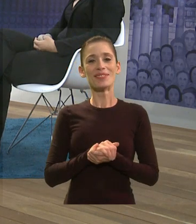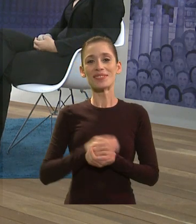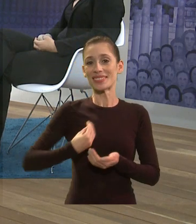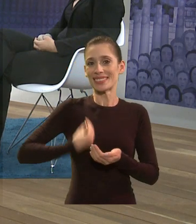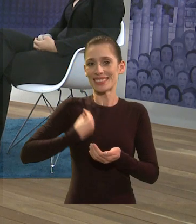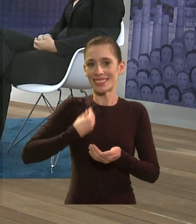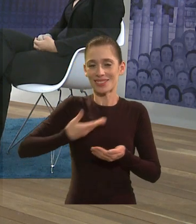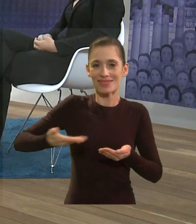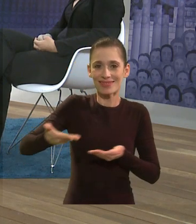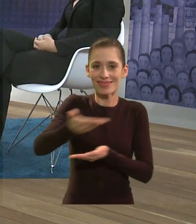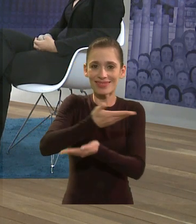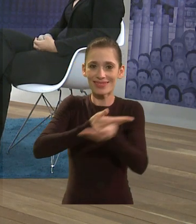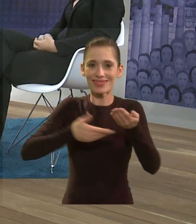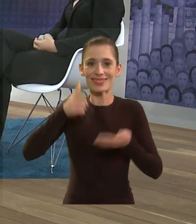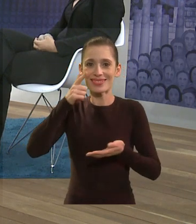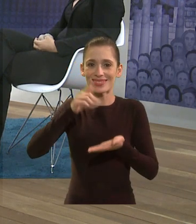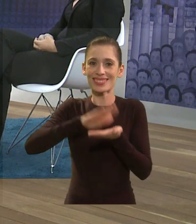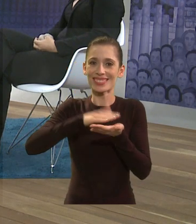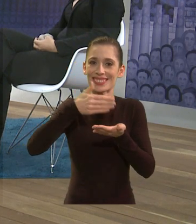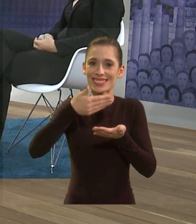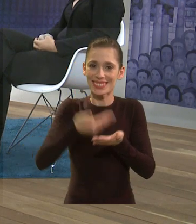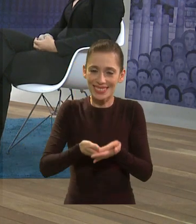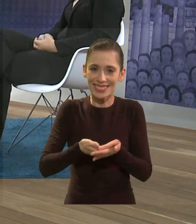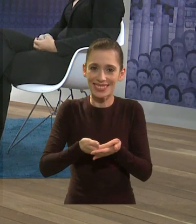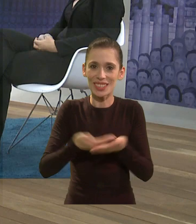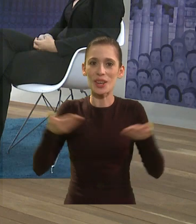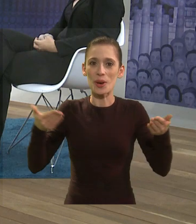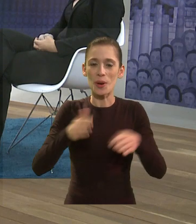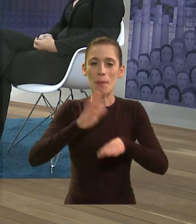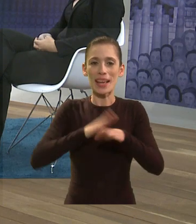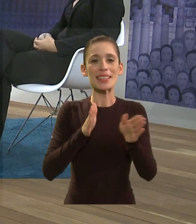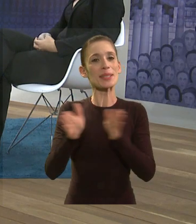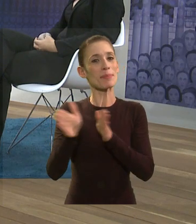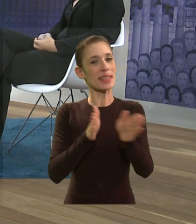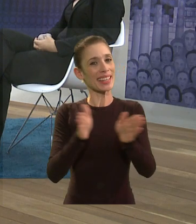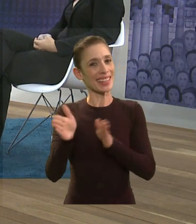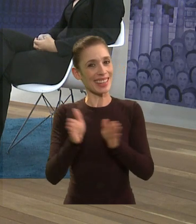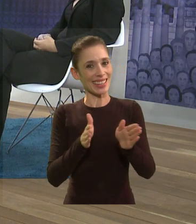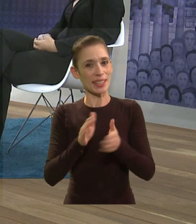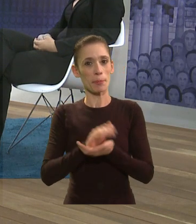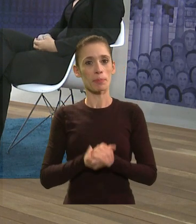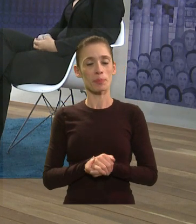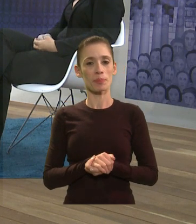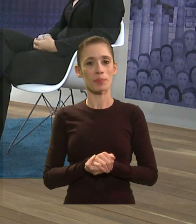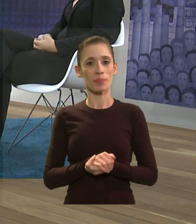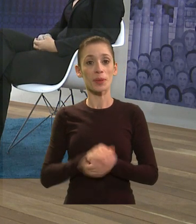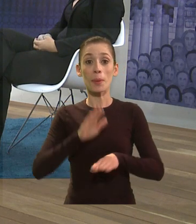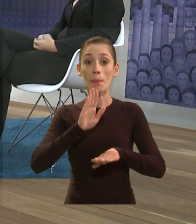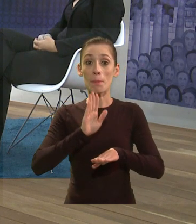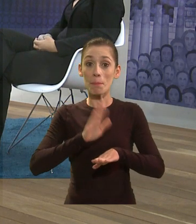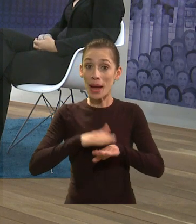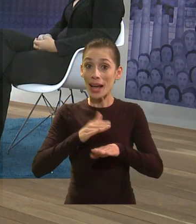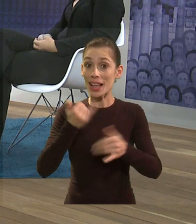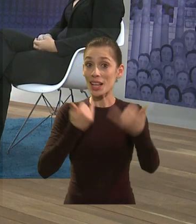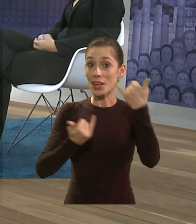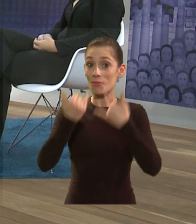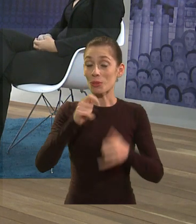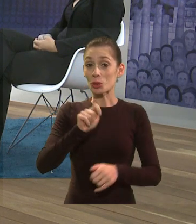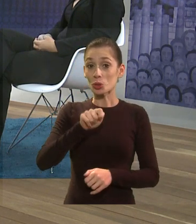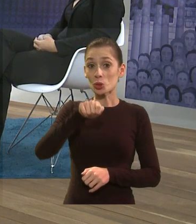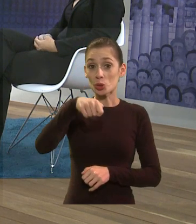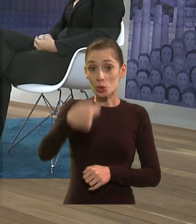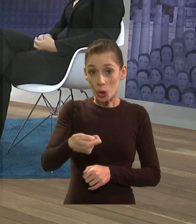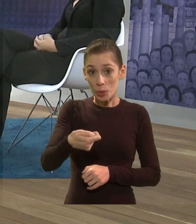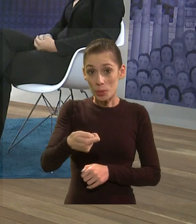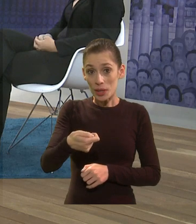proporcionaram que o nosso programa de hoje tivesse mais acessibilidade você encontra mais informações sobre o